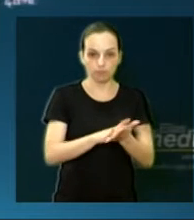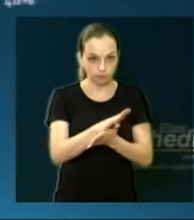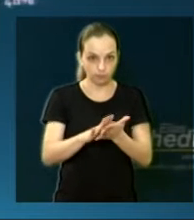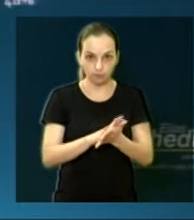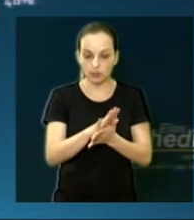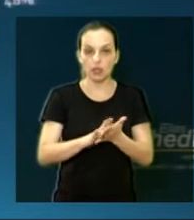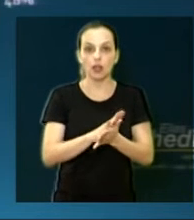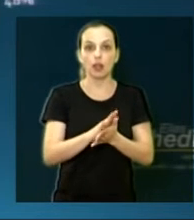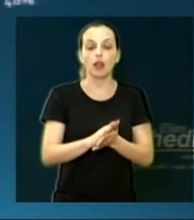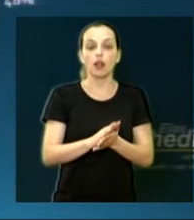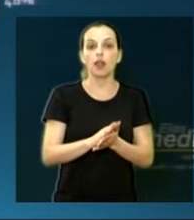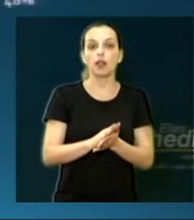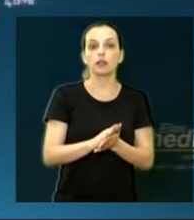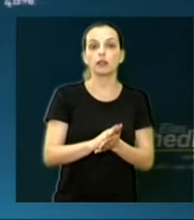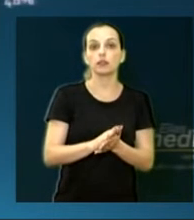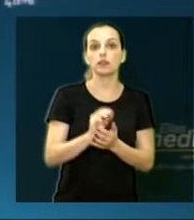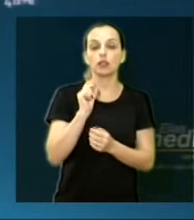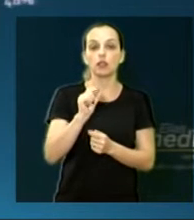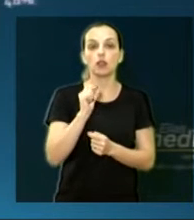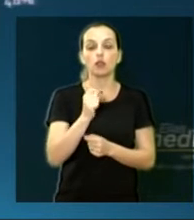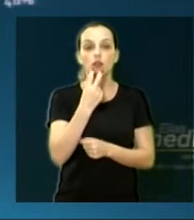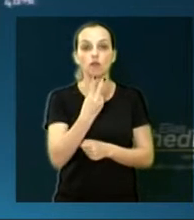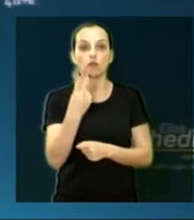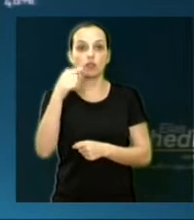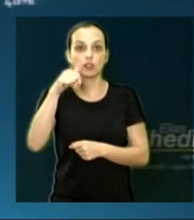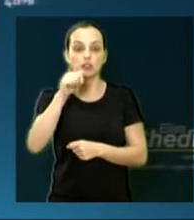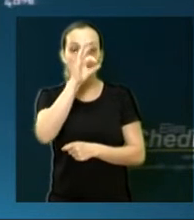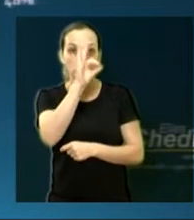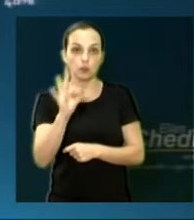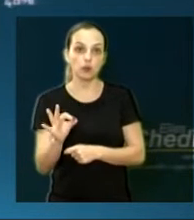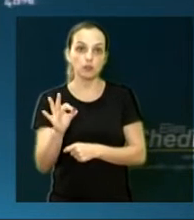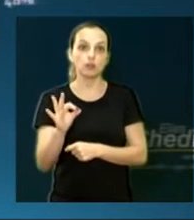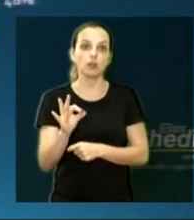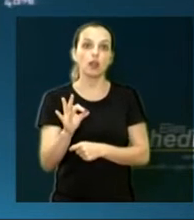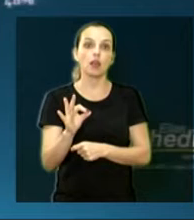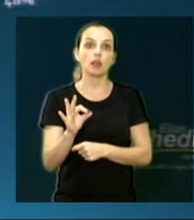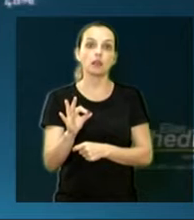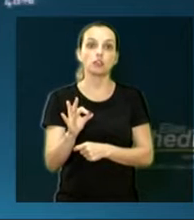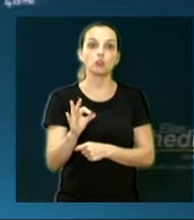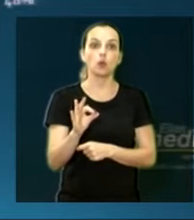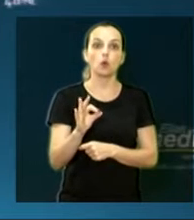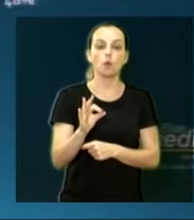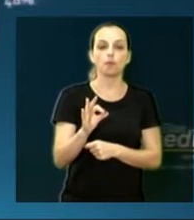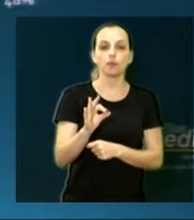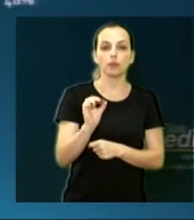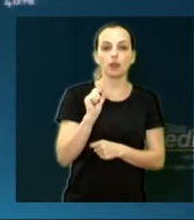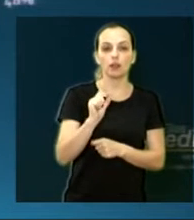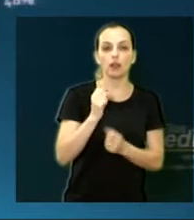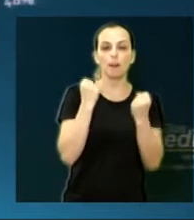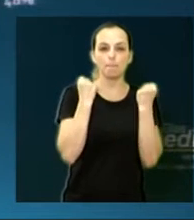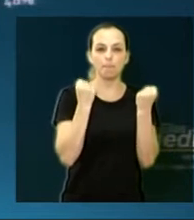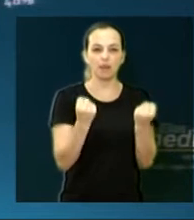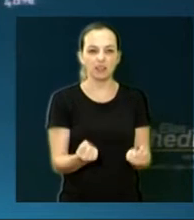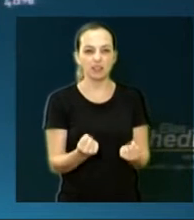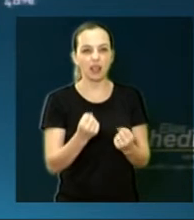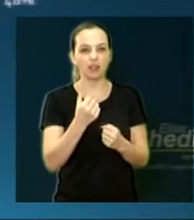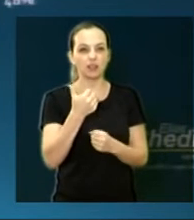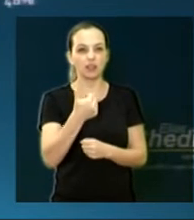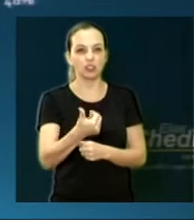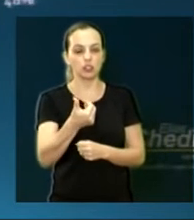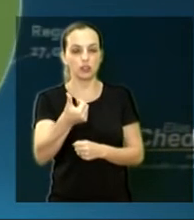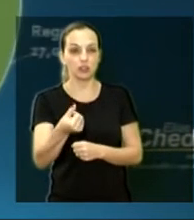A poda leve, 27% delas e pesada, 16% e 9% poda